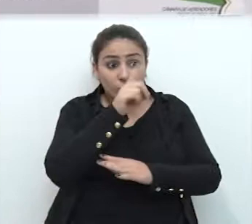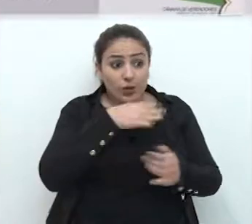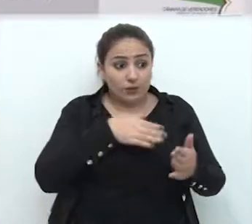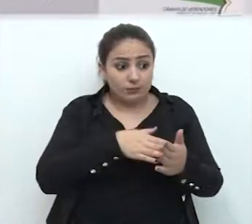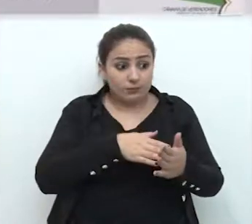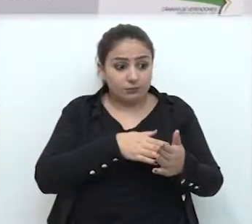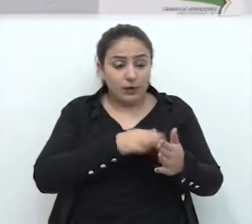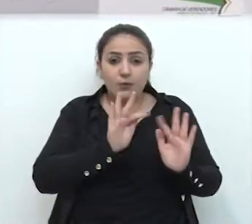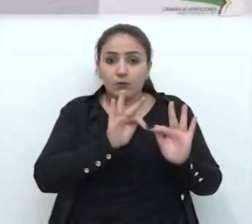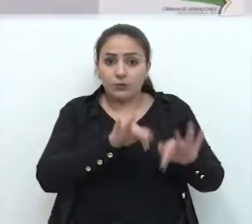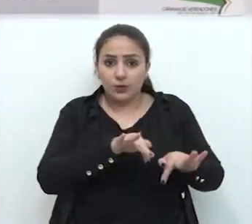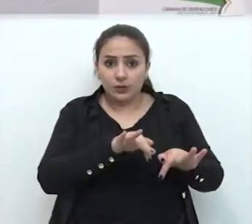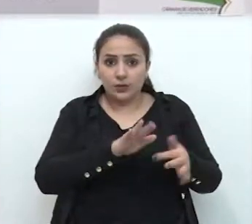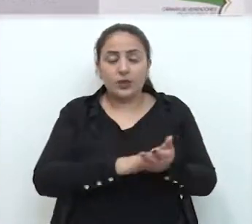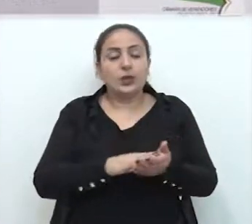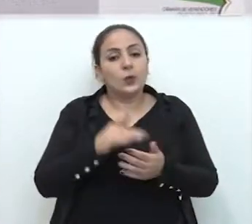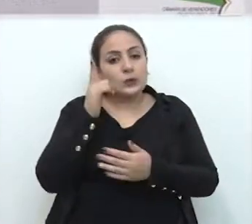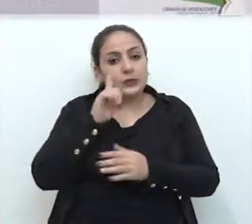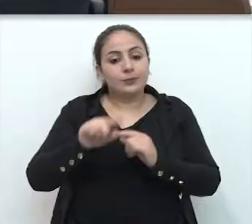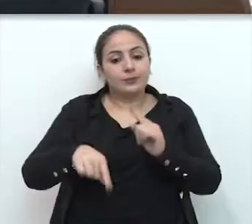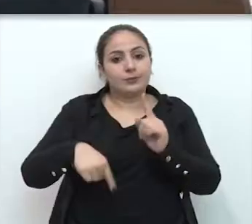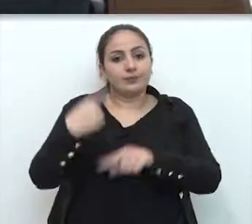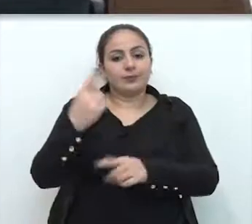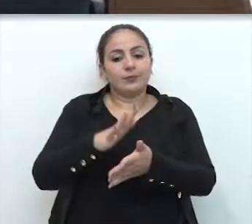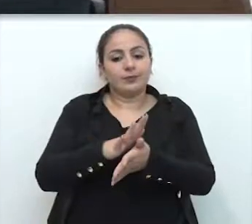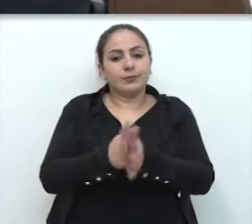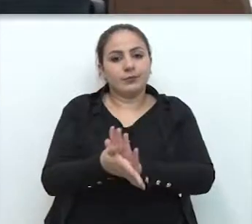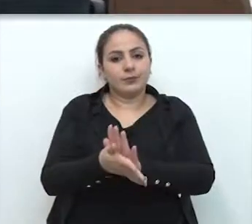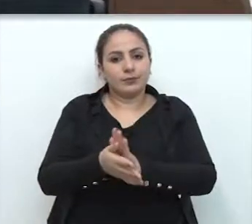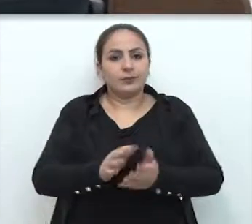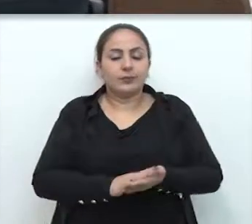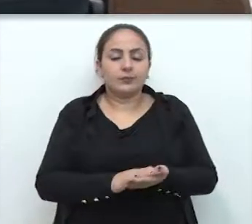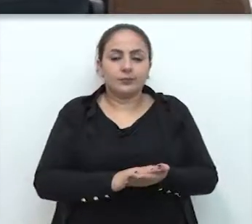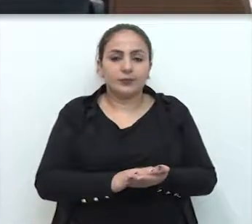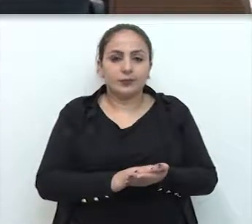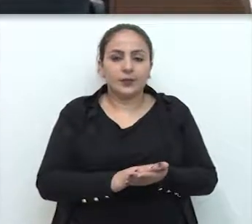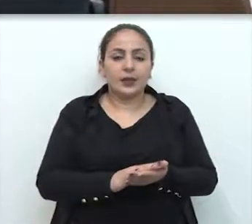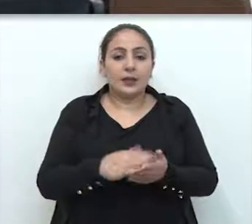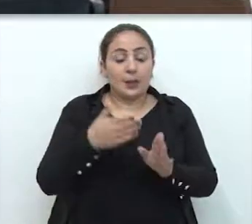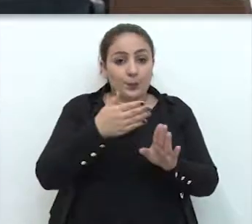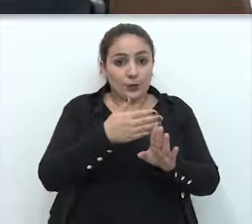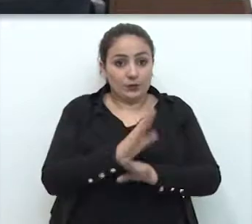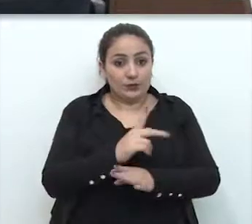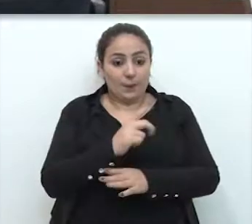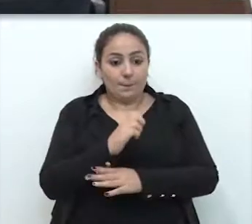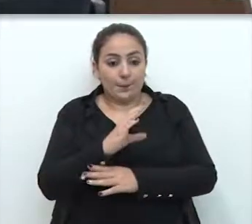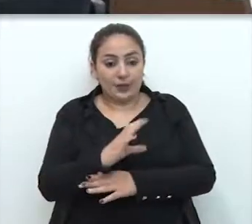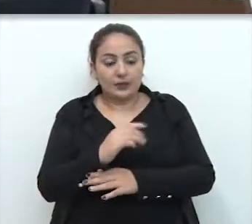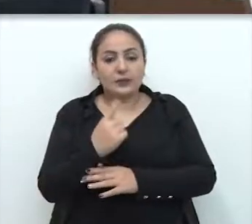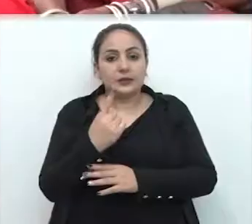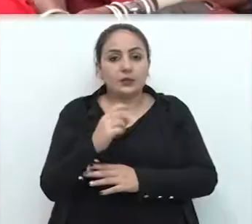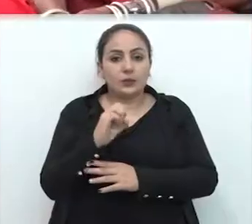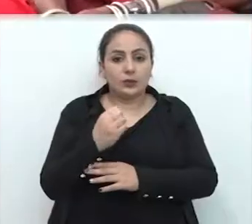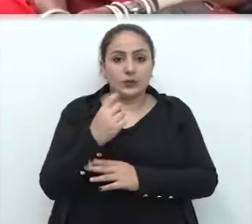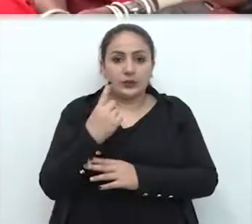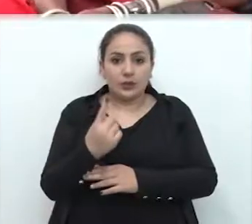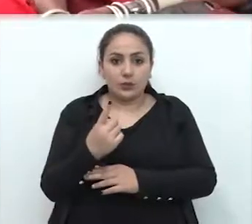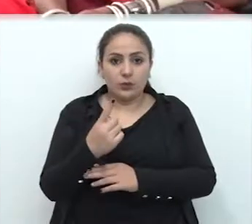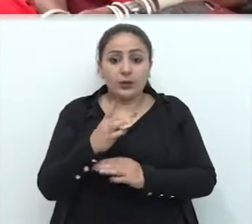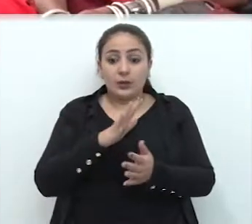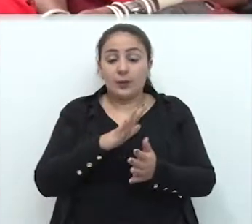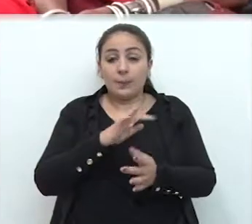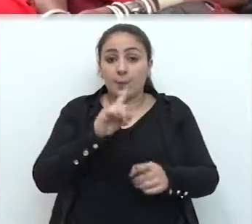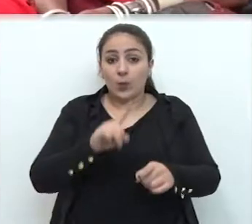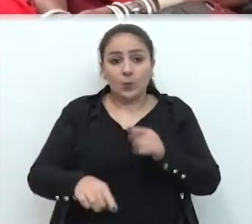essa desigualdade, mas principalmente vencer o preconceito. E a aprovação da PEC 181, que proíbe qualquer forma de